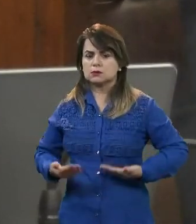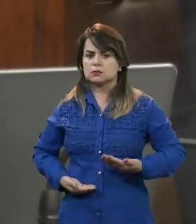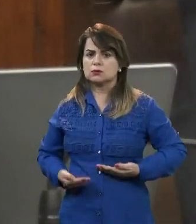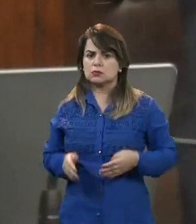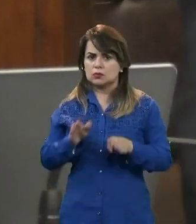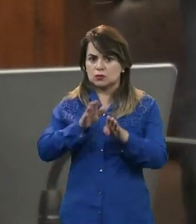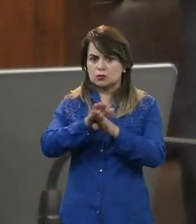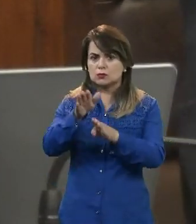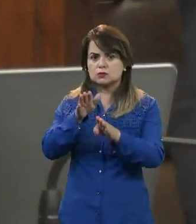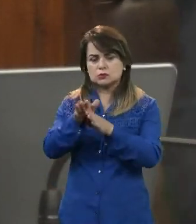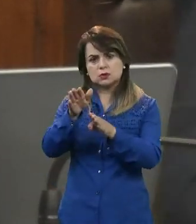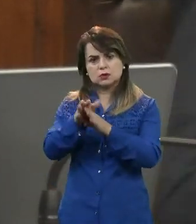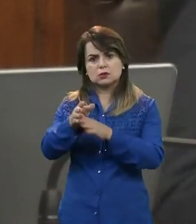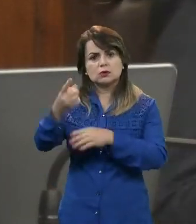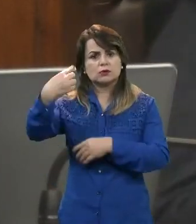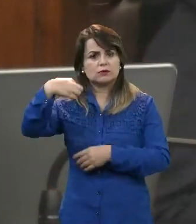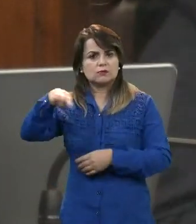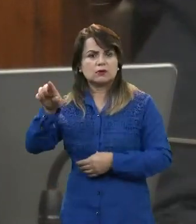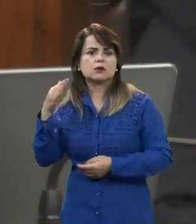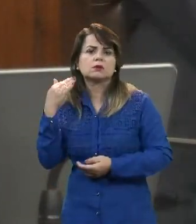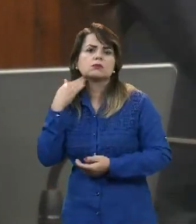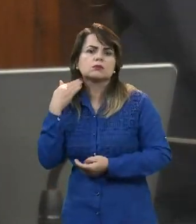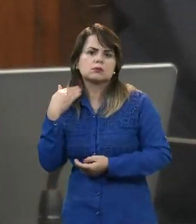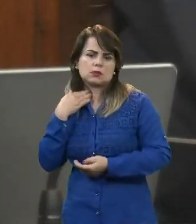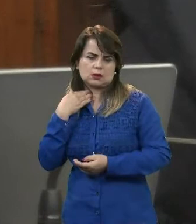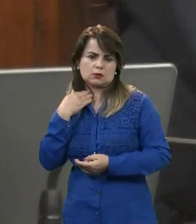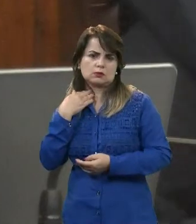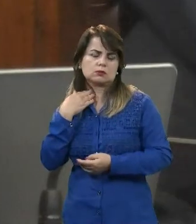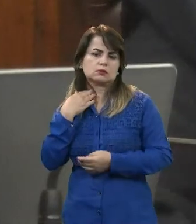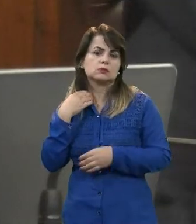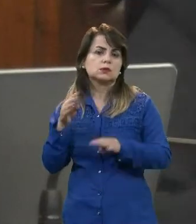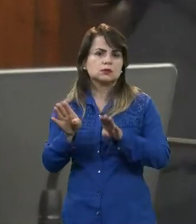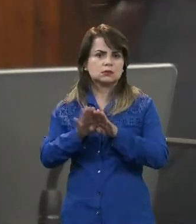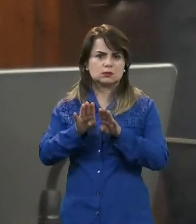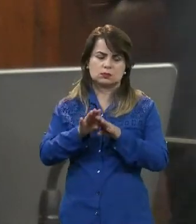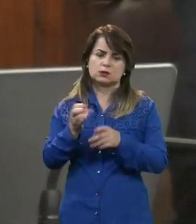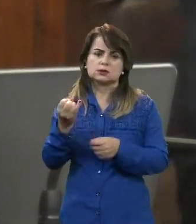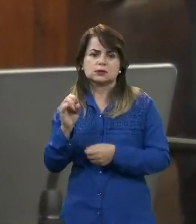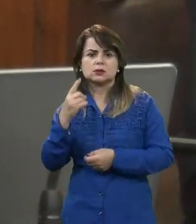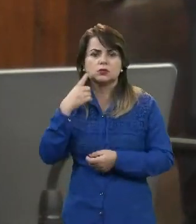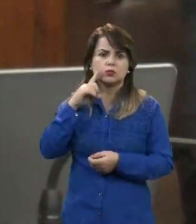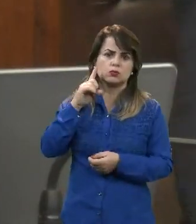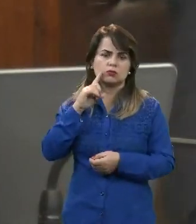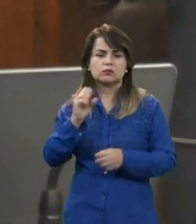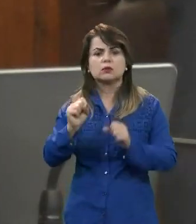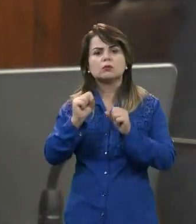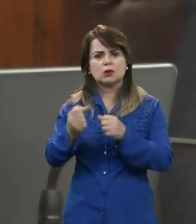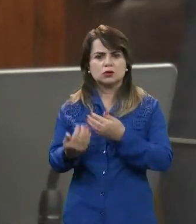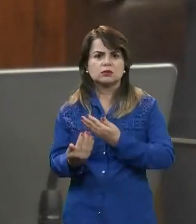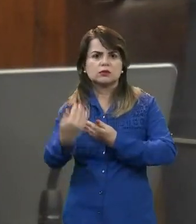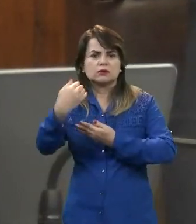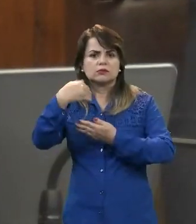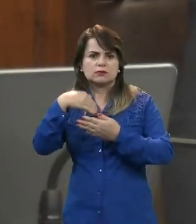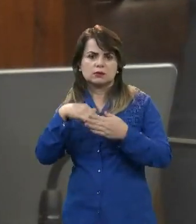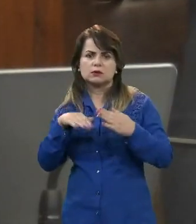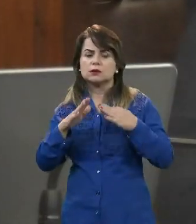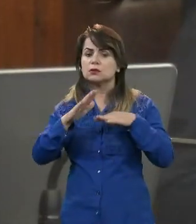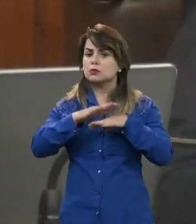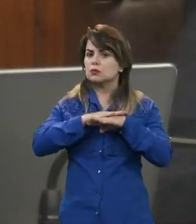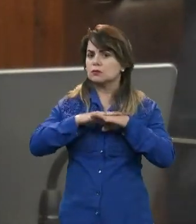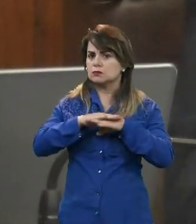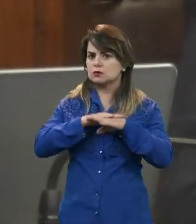estabelecimento financeiro. Qualquer dúvida pode nos procurar aqui, para que também a gente auxilie,